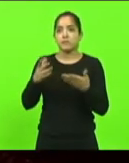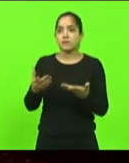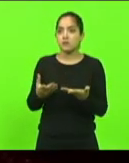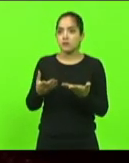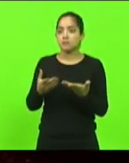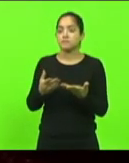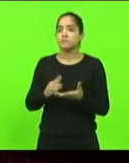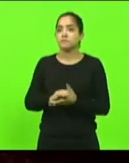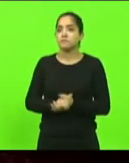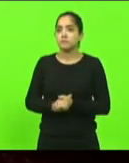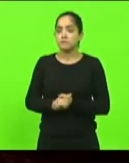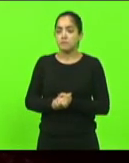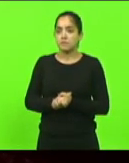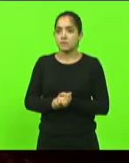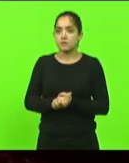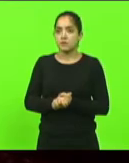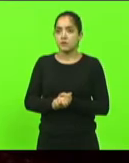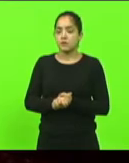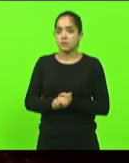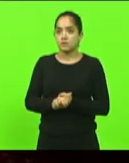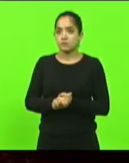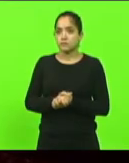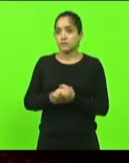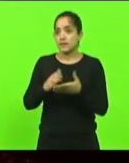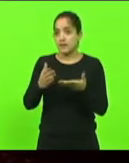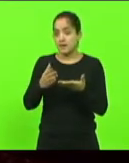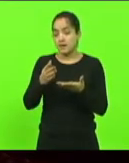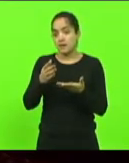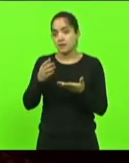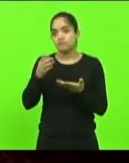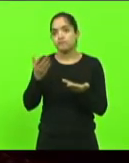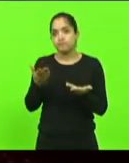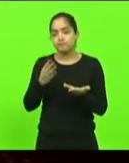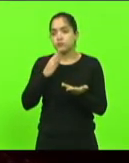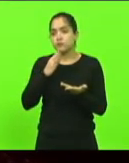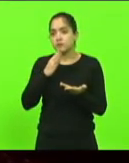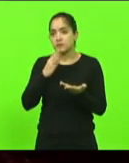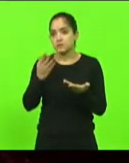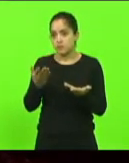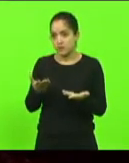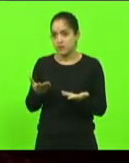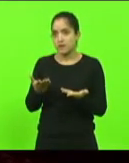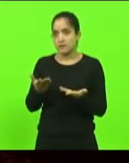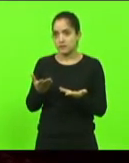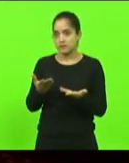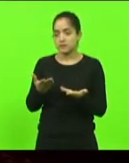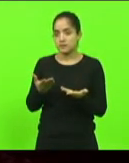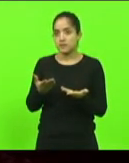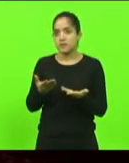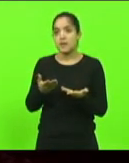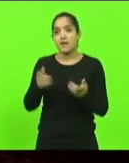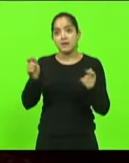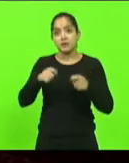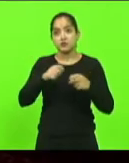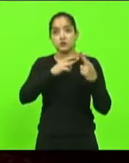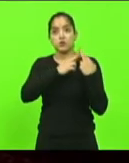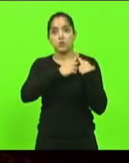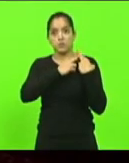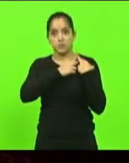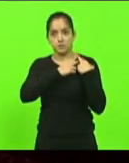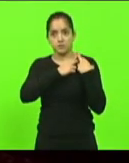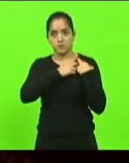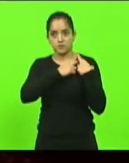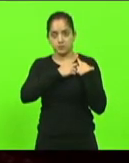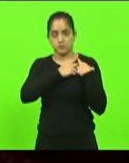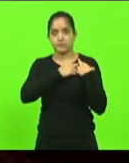iniciativa, pois é de conhecimento de todos os senhores e senhoras que é de competência do chefe do